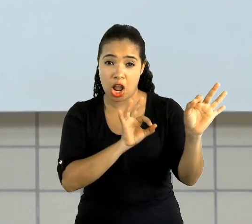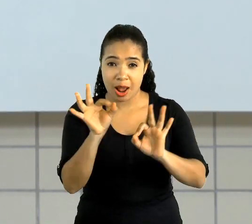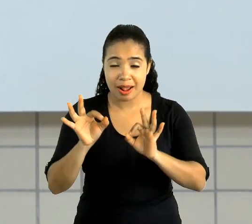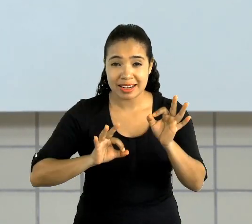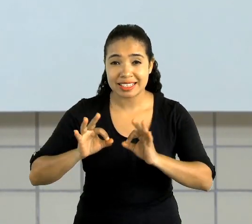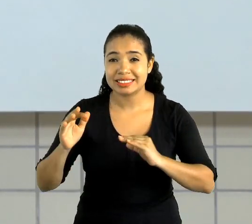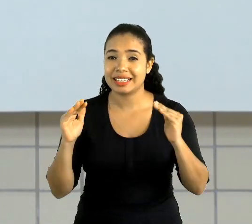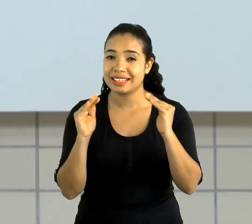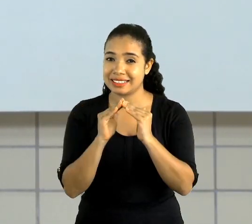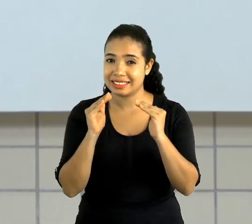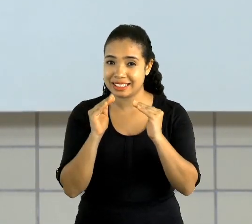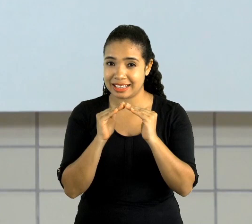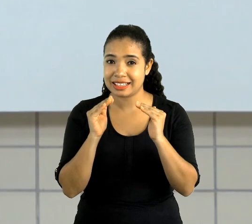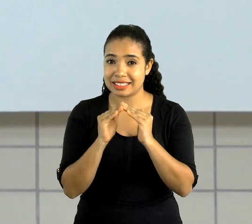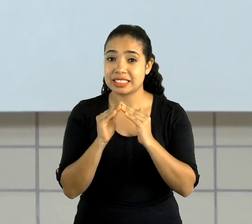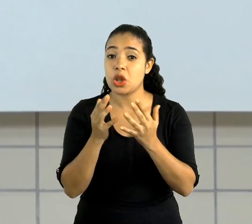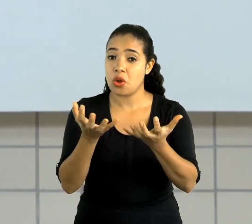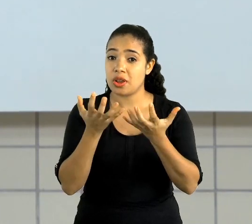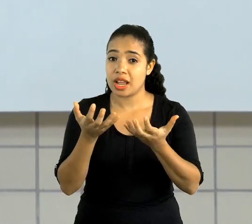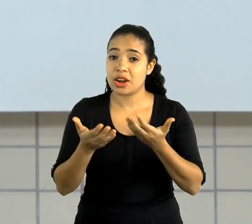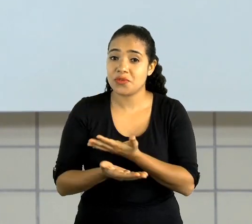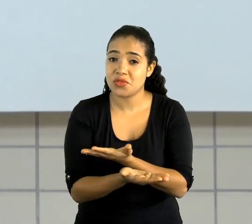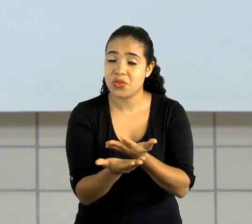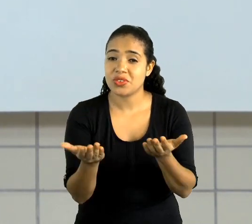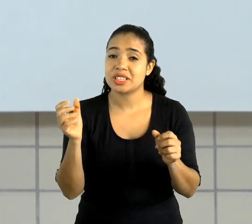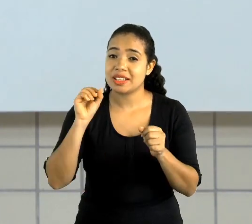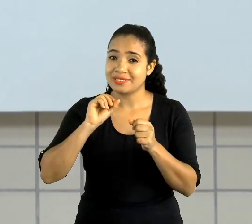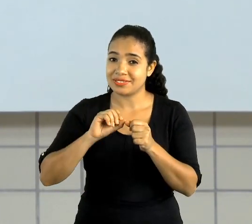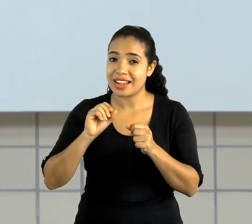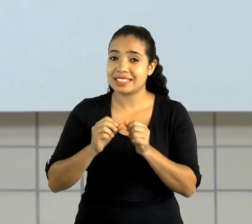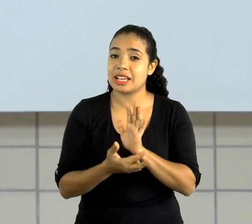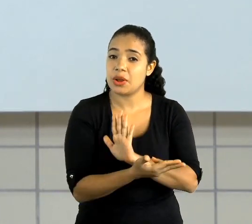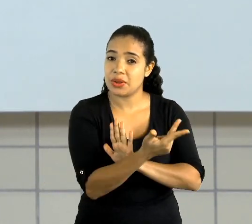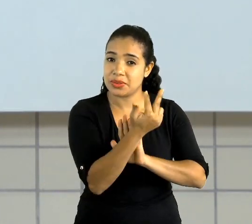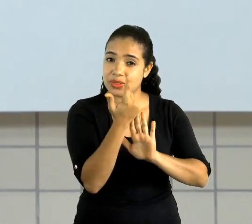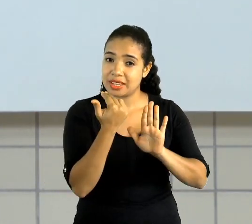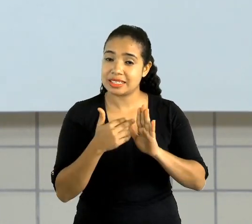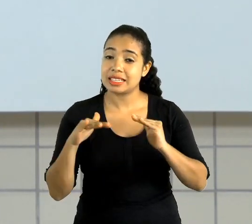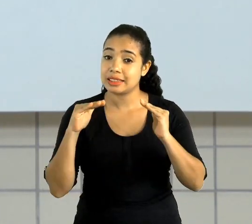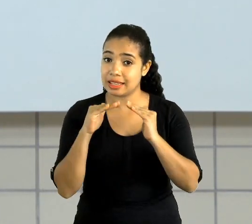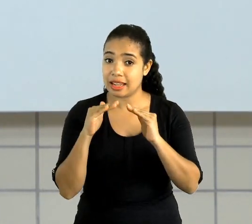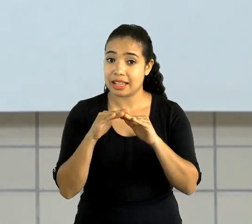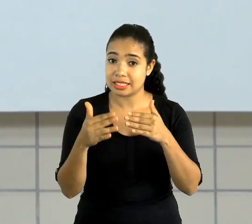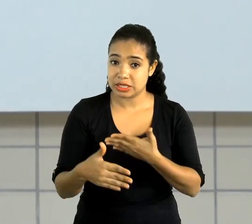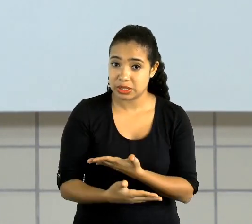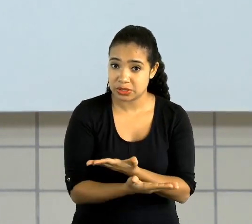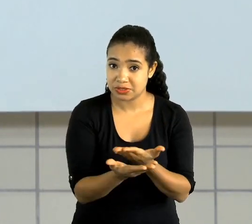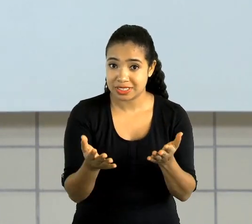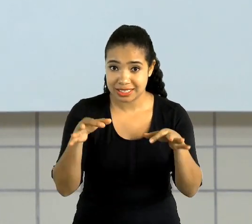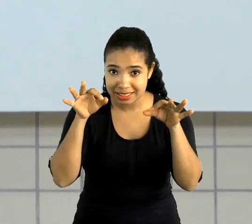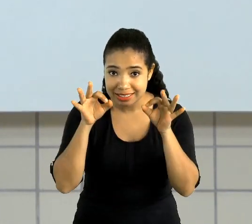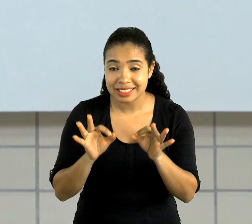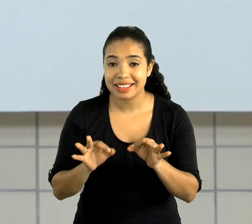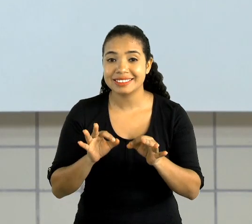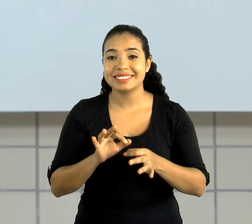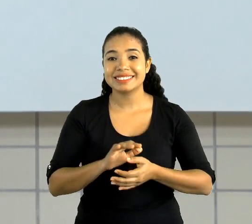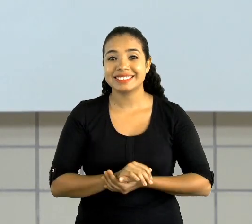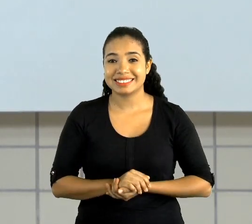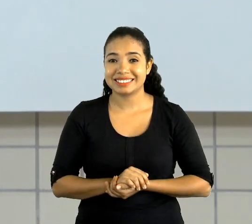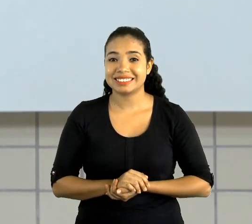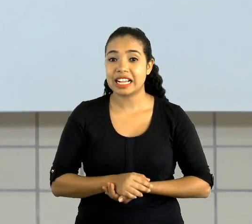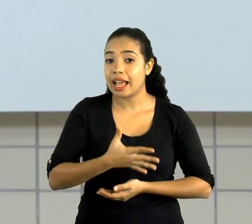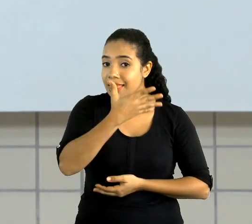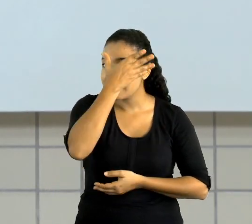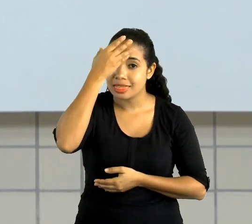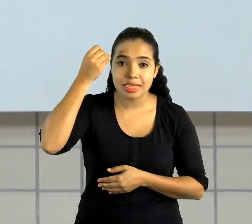sua casa, eu quero que vocês também façam um desenho da casa de vocês. Está certo? E não